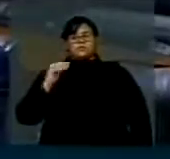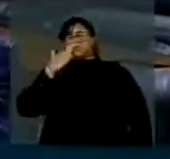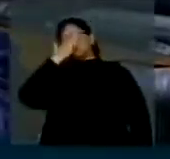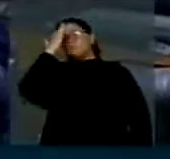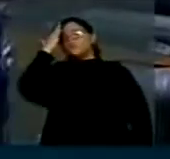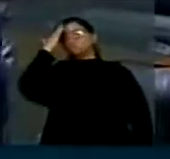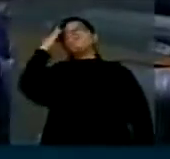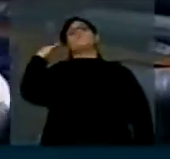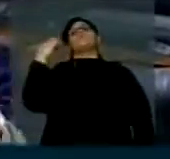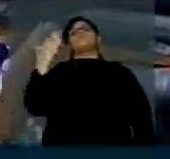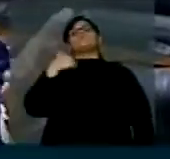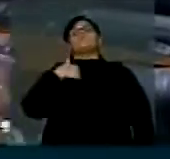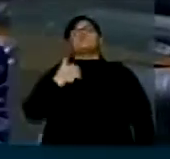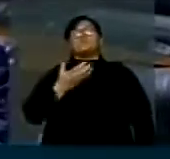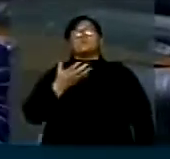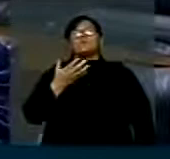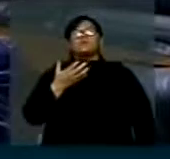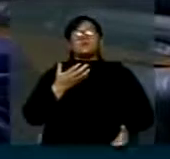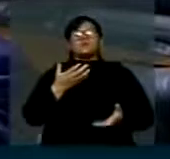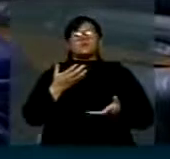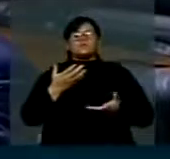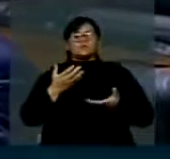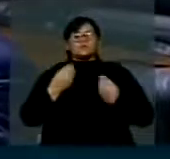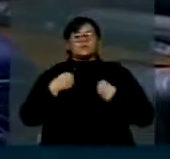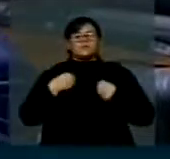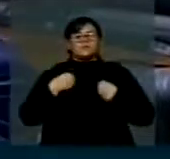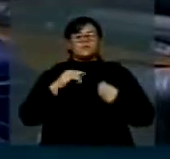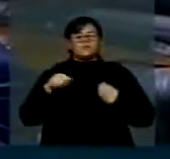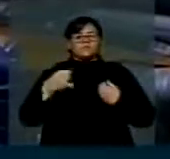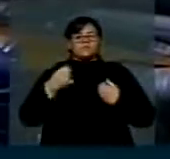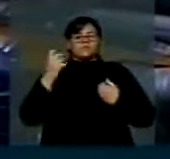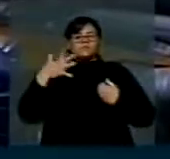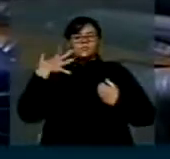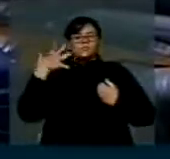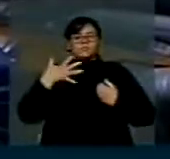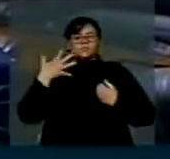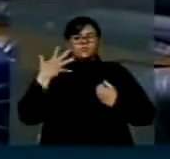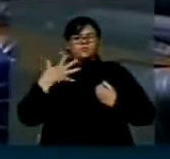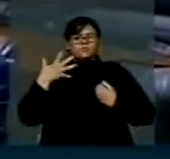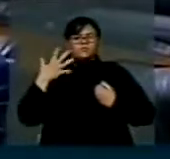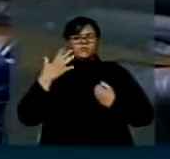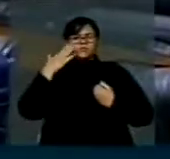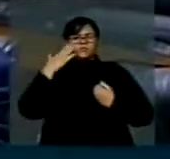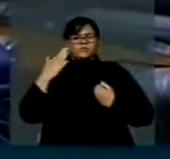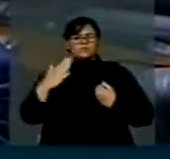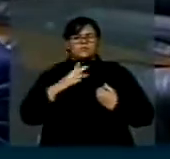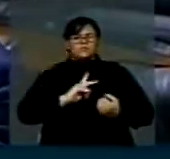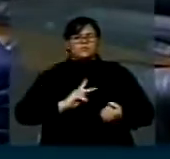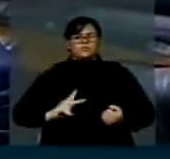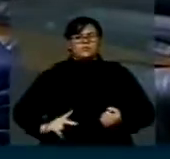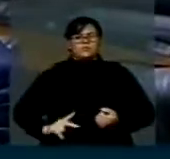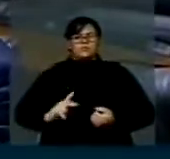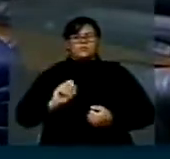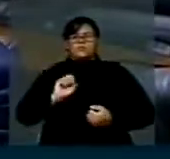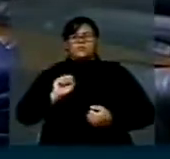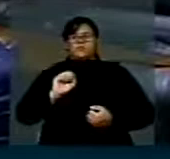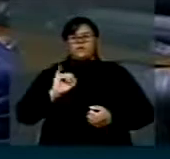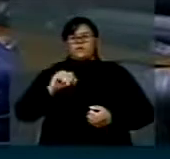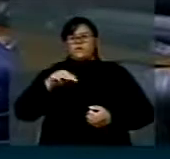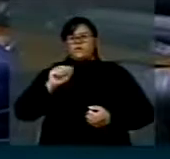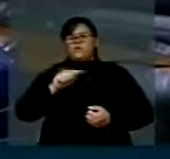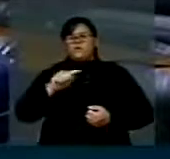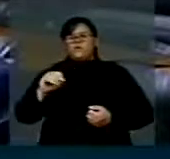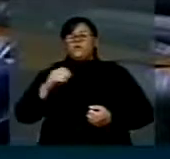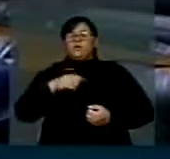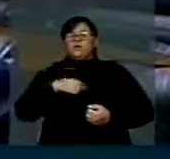Agradeço ao novo parlamentar que me cedeu essa oportunidade. Obrigado, novo presidente Simão Sessim. Eu fico